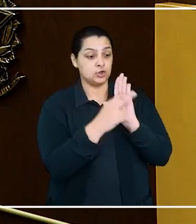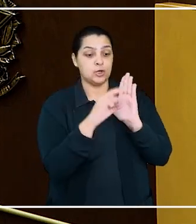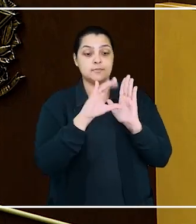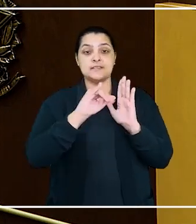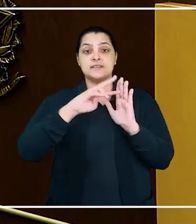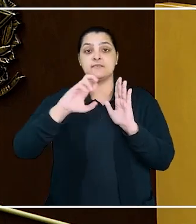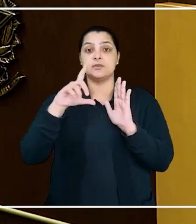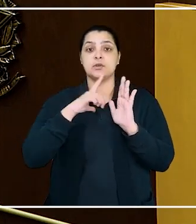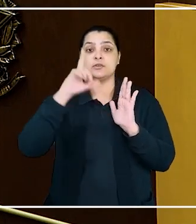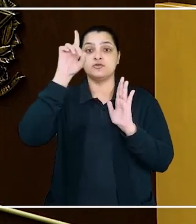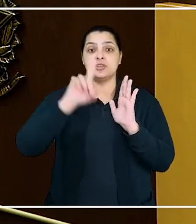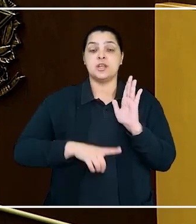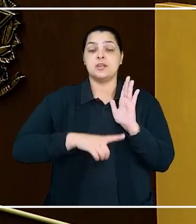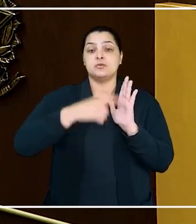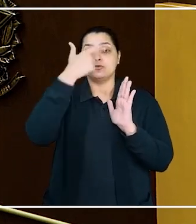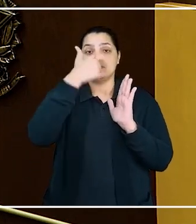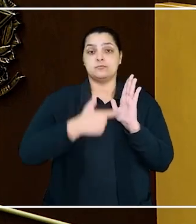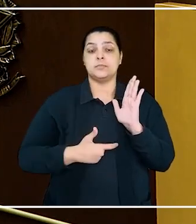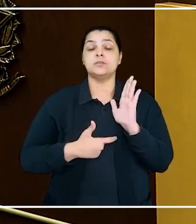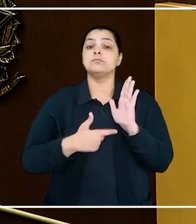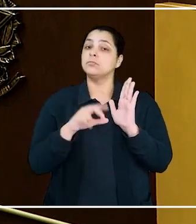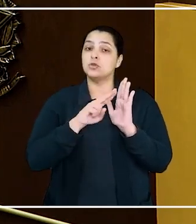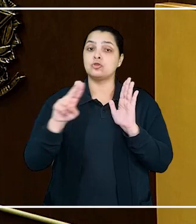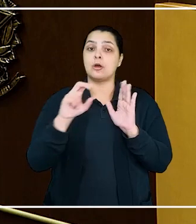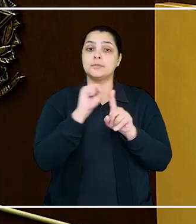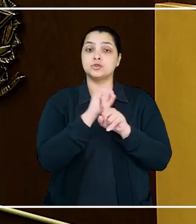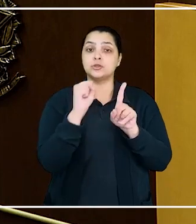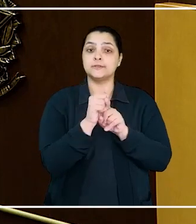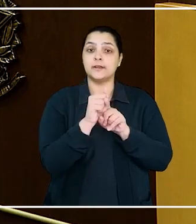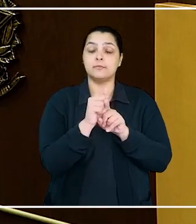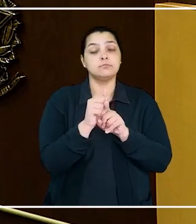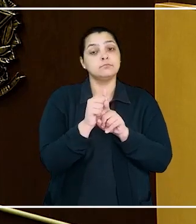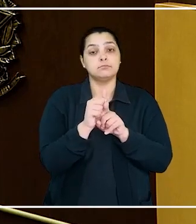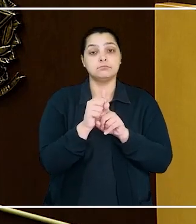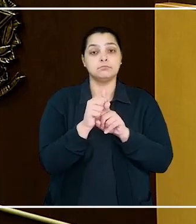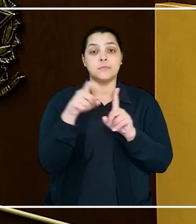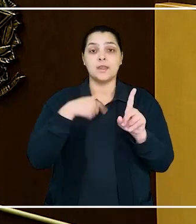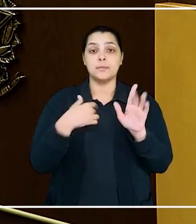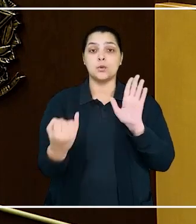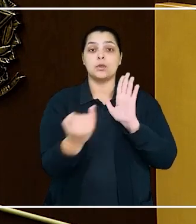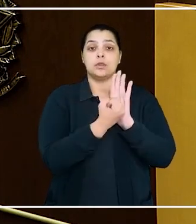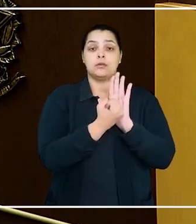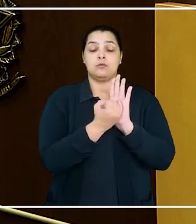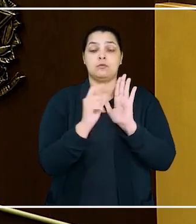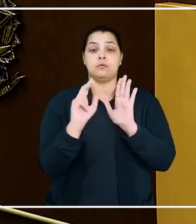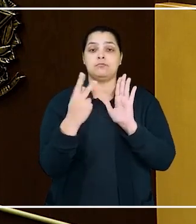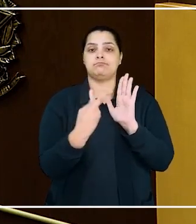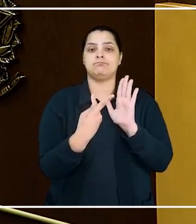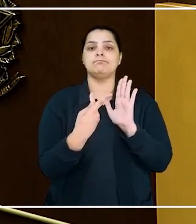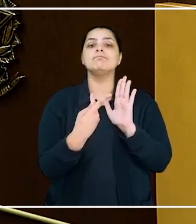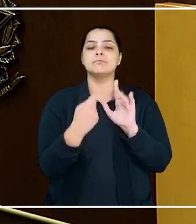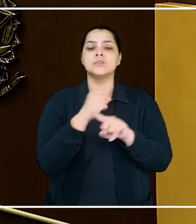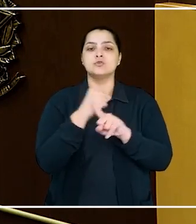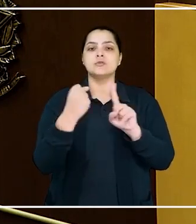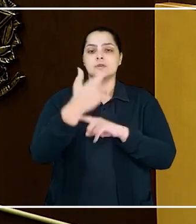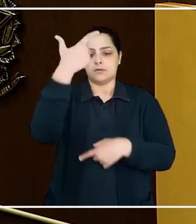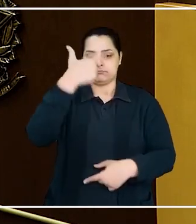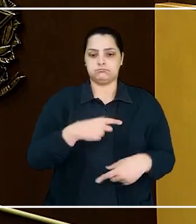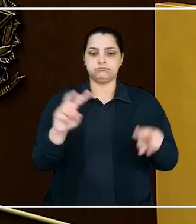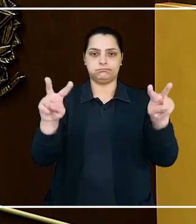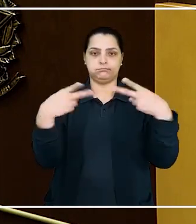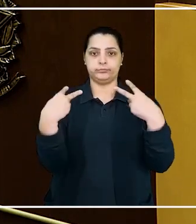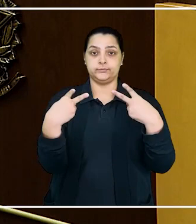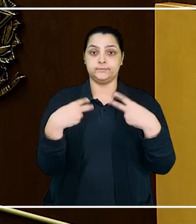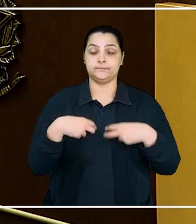parte dos direitos de personalidade, o nome social é como a pessoa trans se identifica e é socialmente reconhecida.